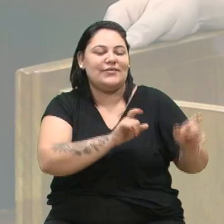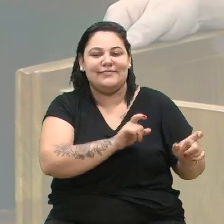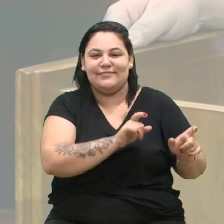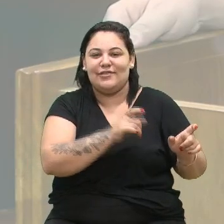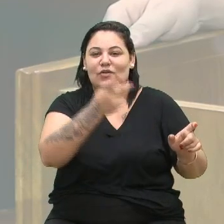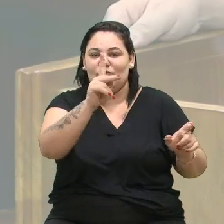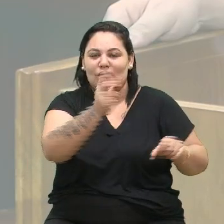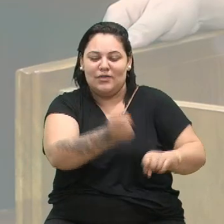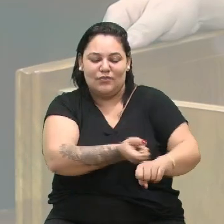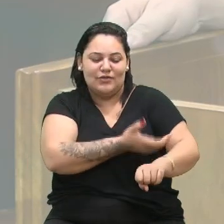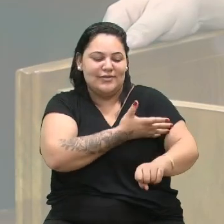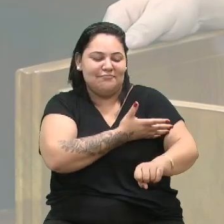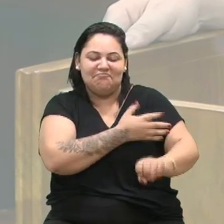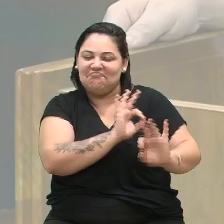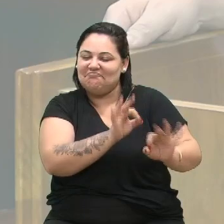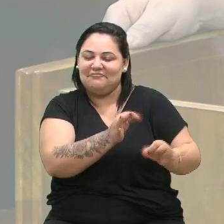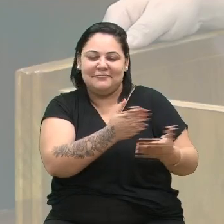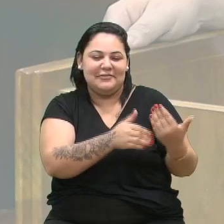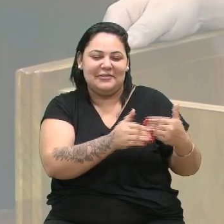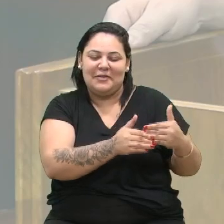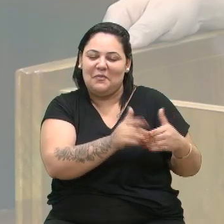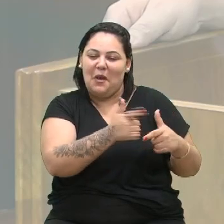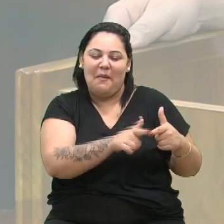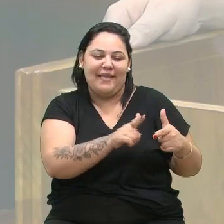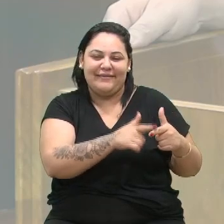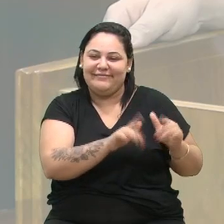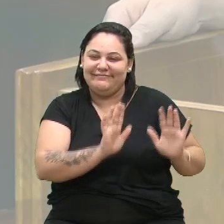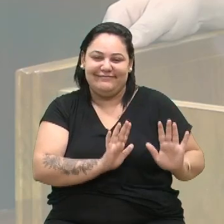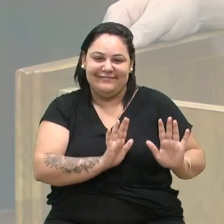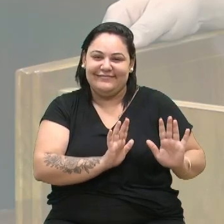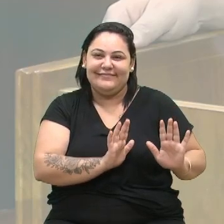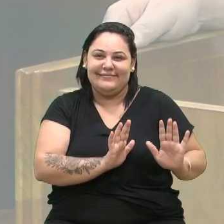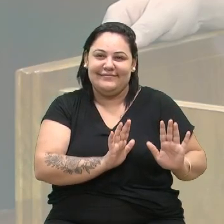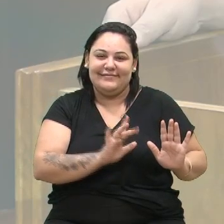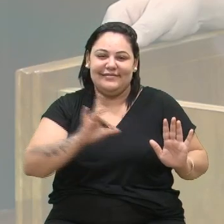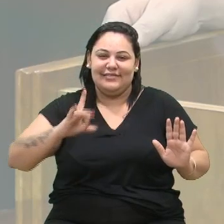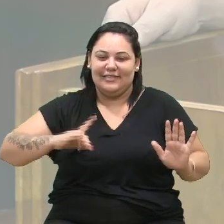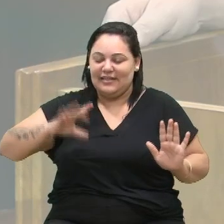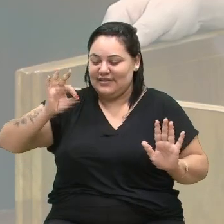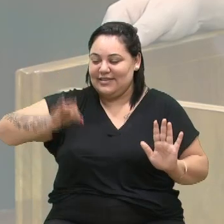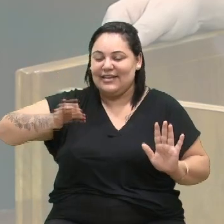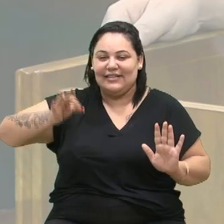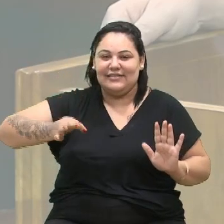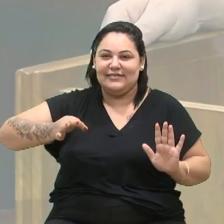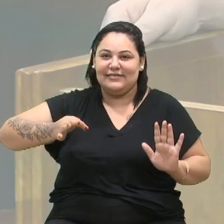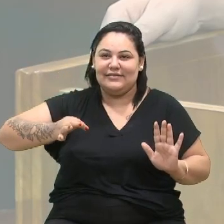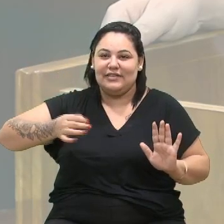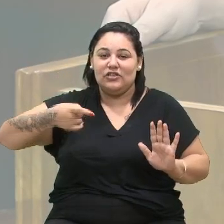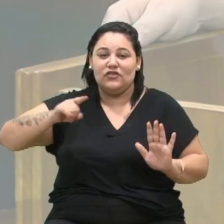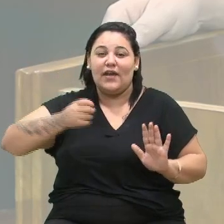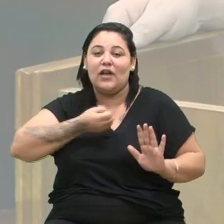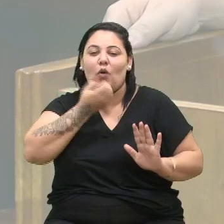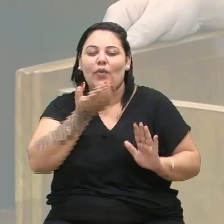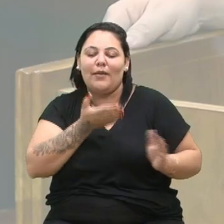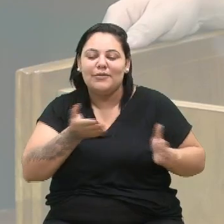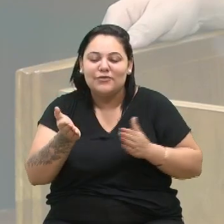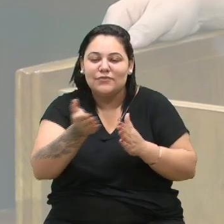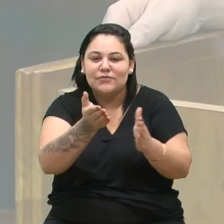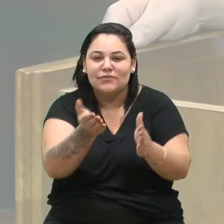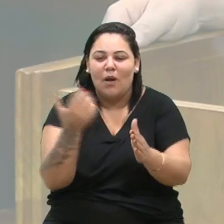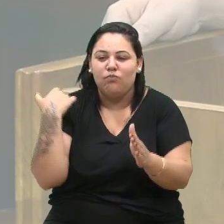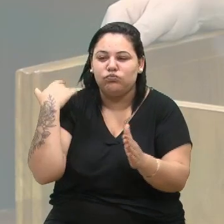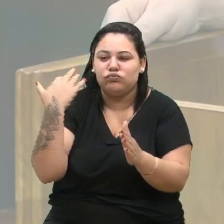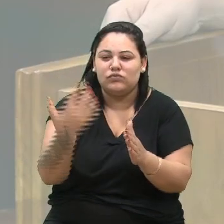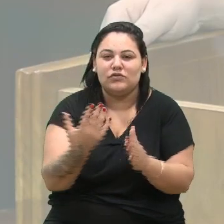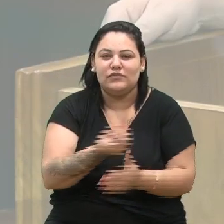emoção está tudo certo, não tem problema nenhum. A gente tem certeza absoluta que quando vai contar uma trajetória de vida, a gente sempre